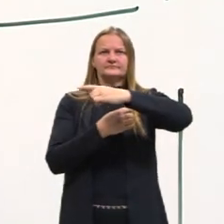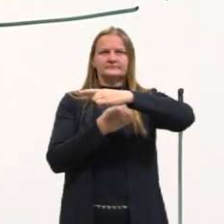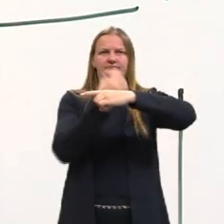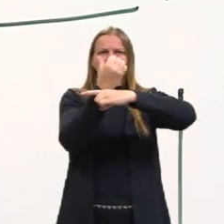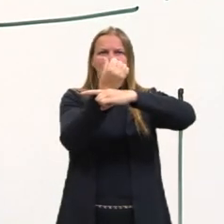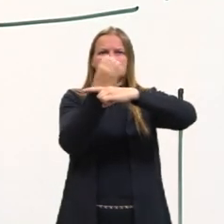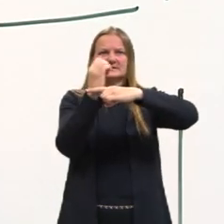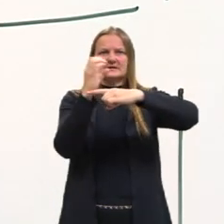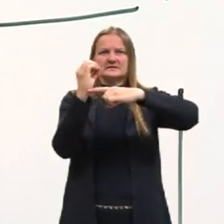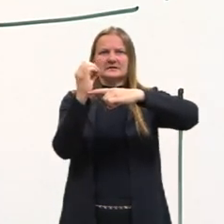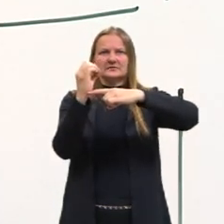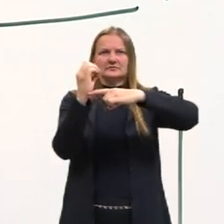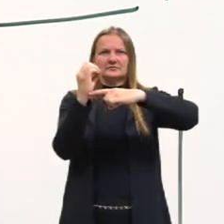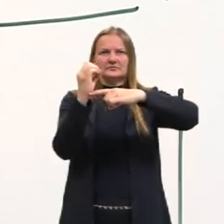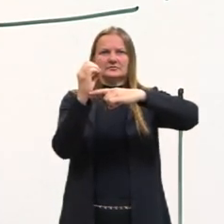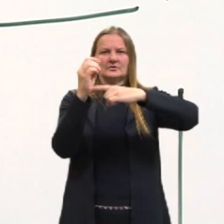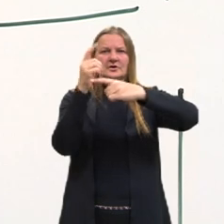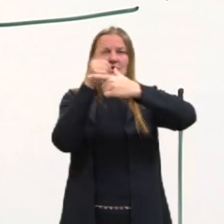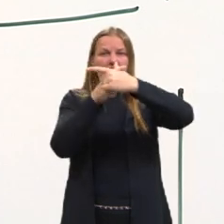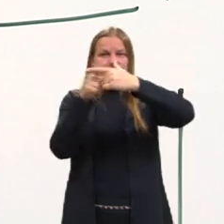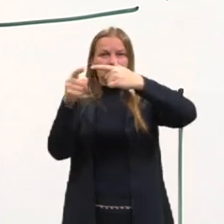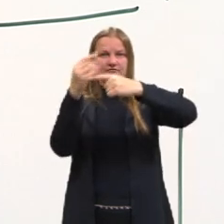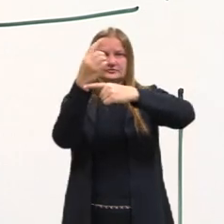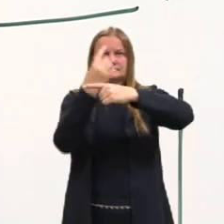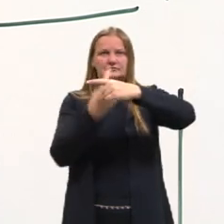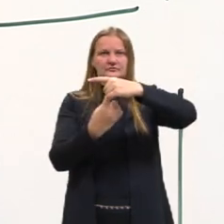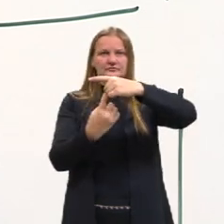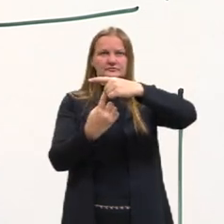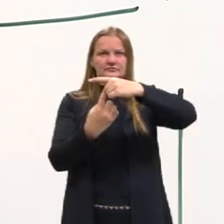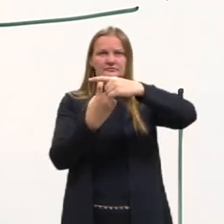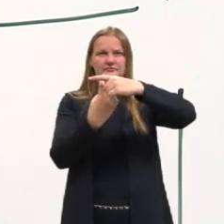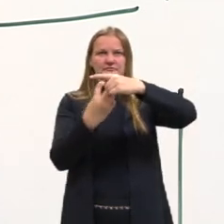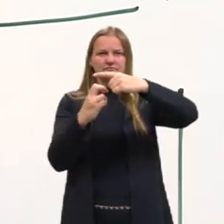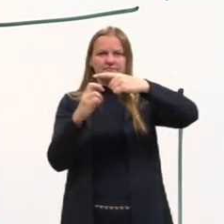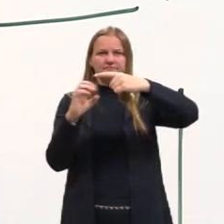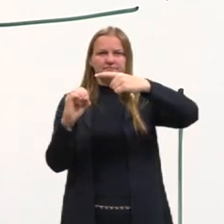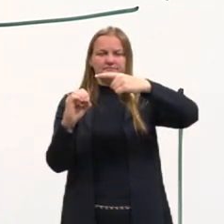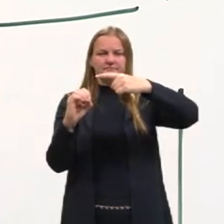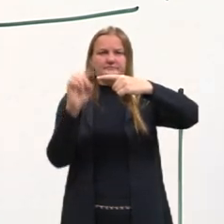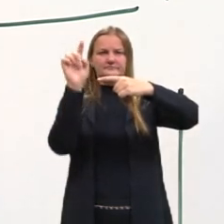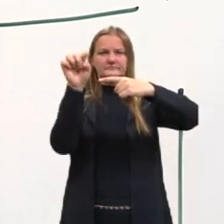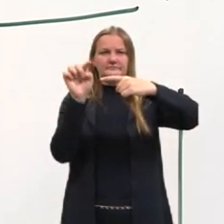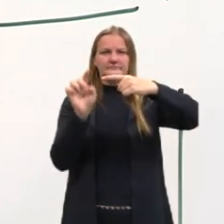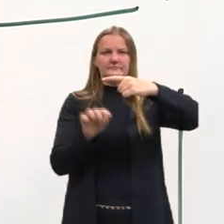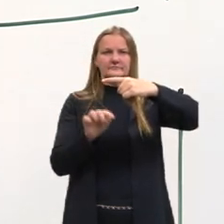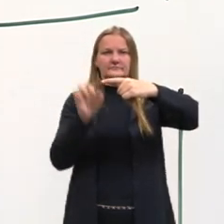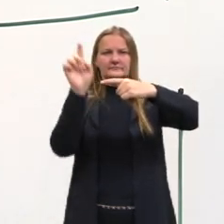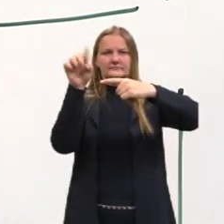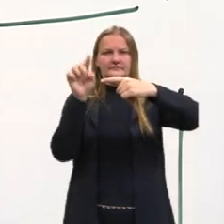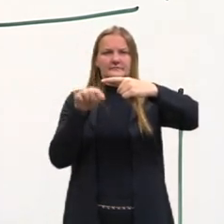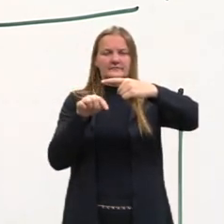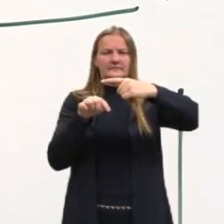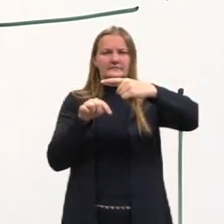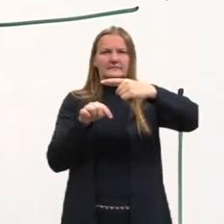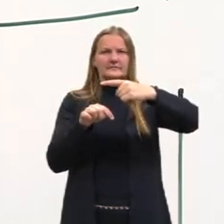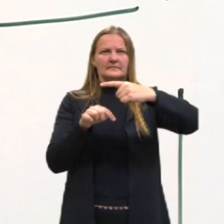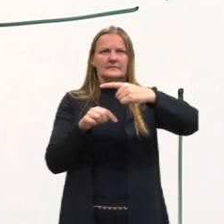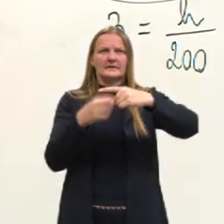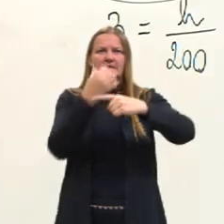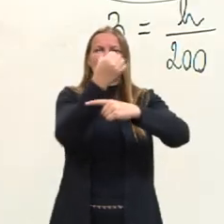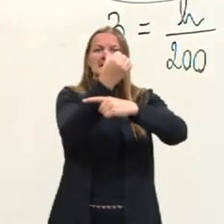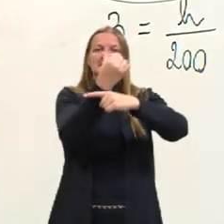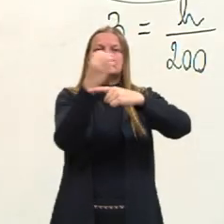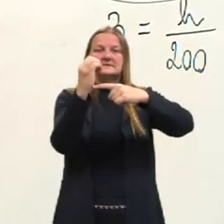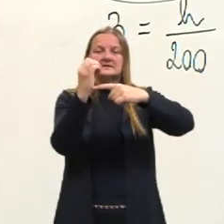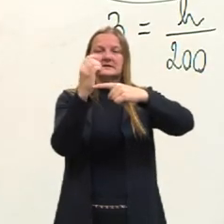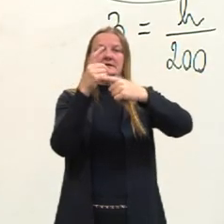ou cortar os zeros. E vou ter 60 sobre 15. 60 sobre 15 é 60 dividido